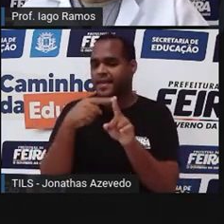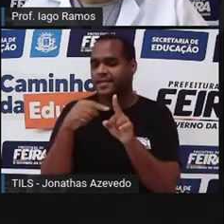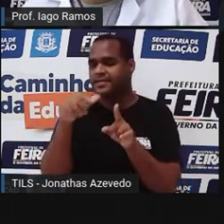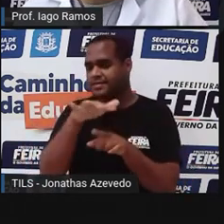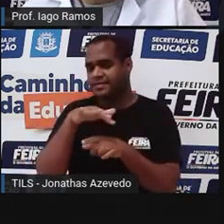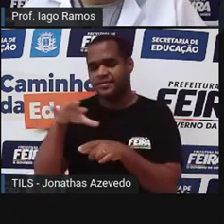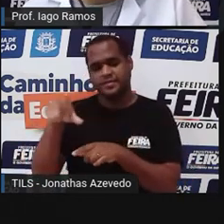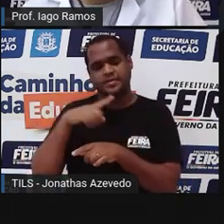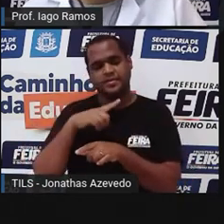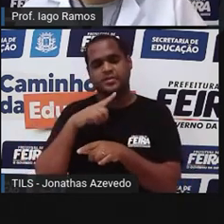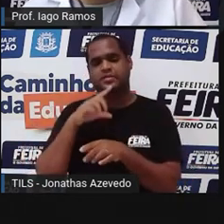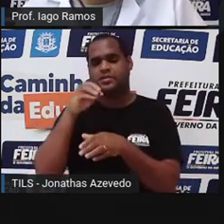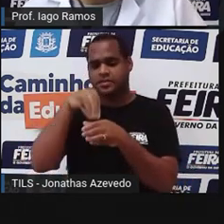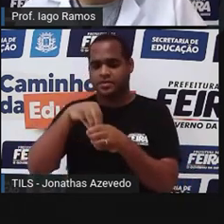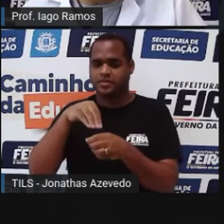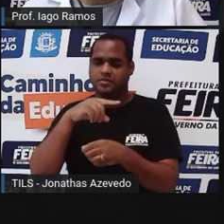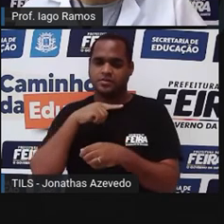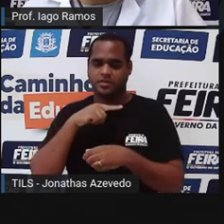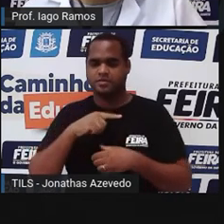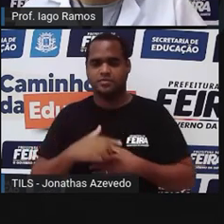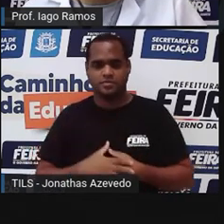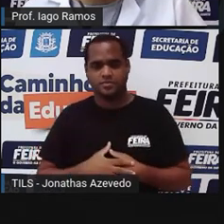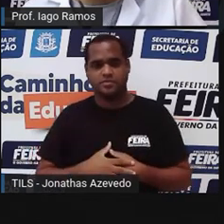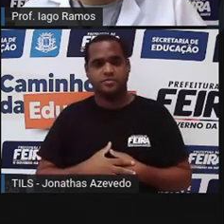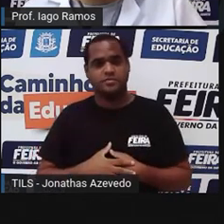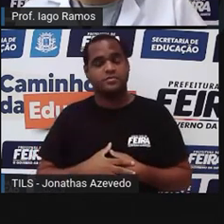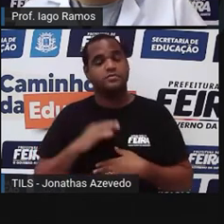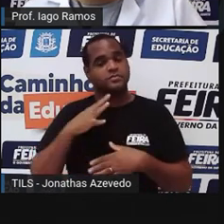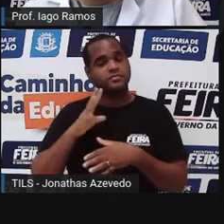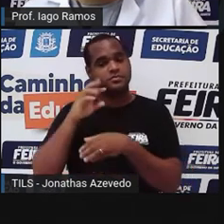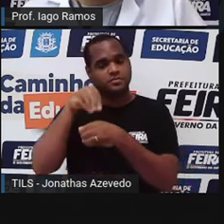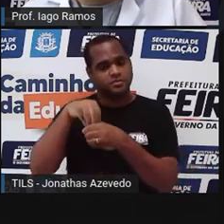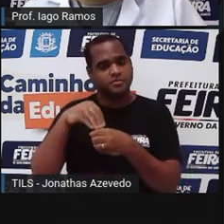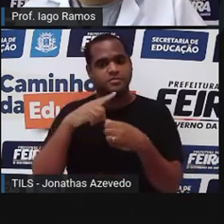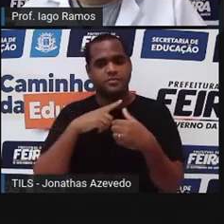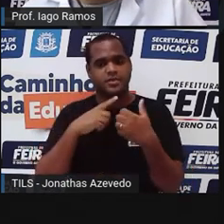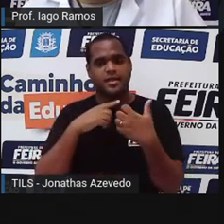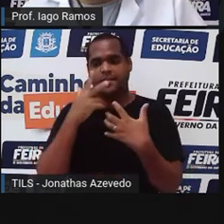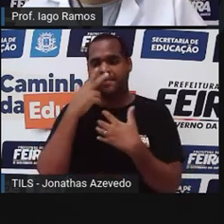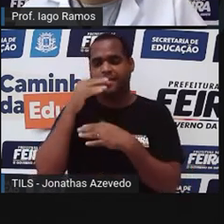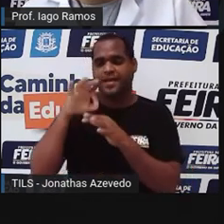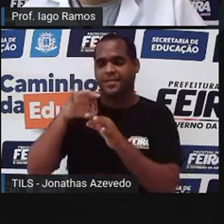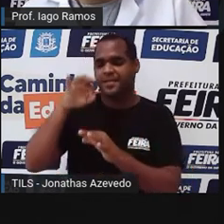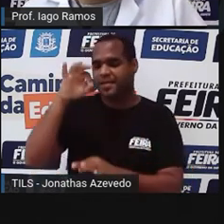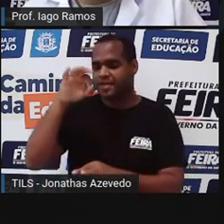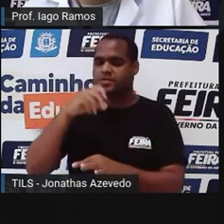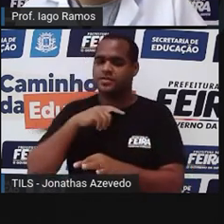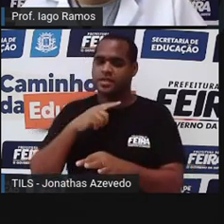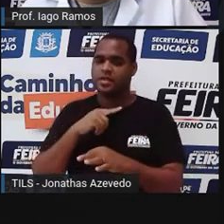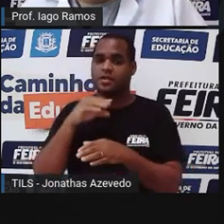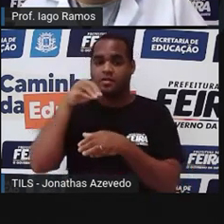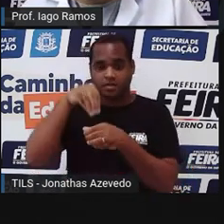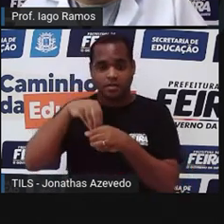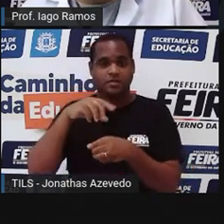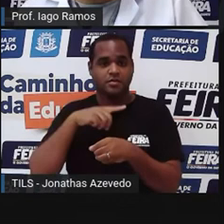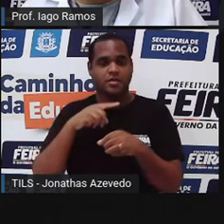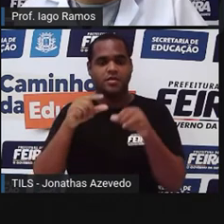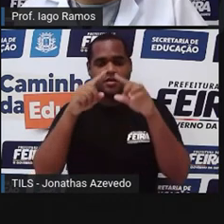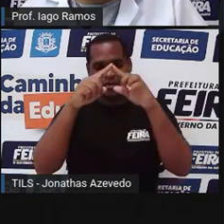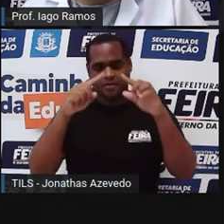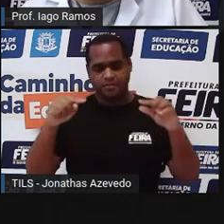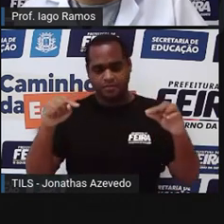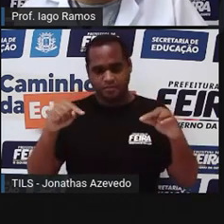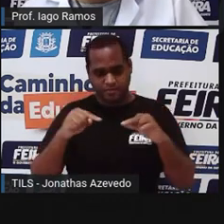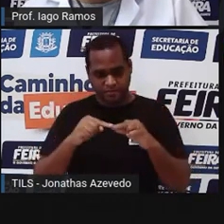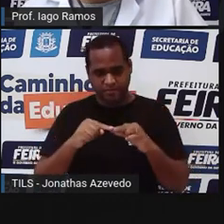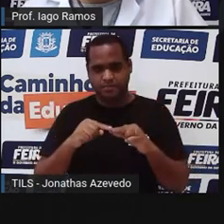que o contém internamente. O retângulo que o contém internamente é esse retângulo maior. E dentro dele tem o losango. Então, a área desse